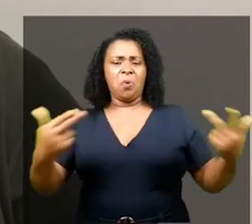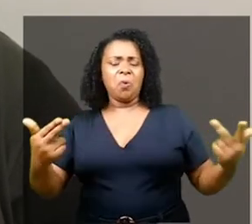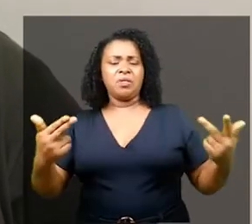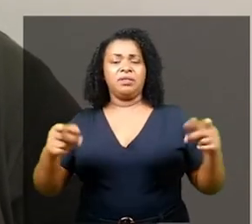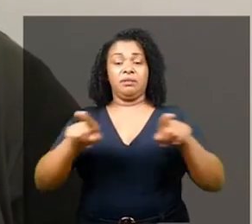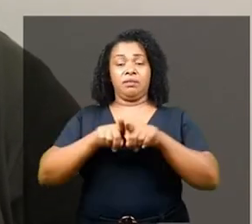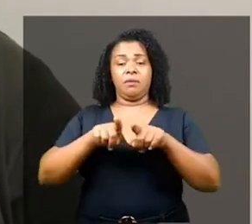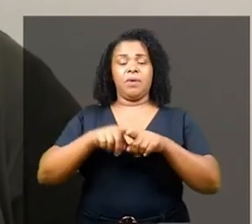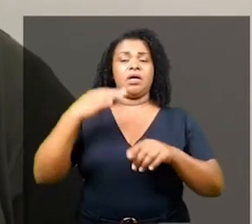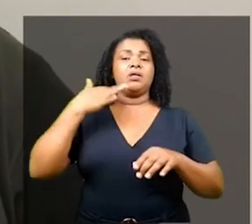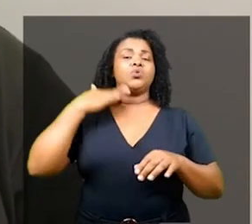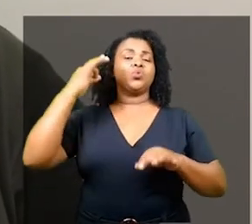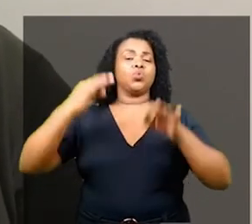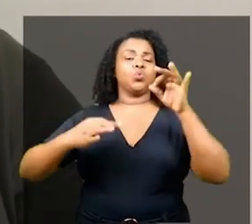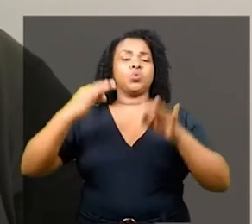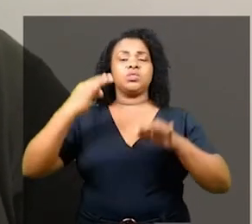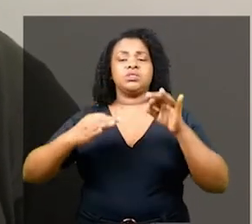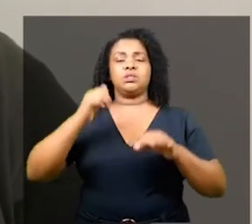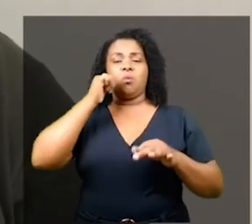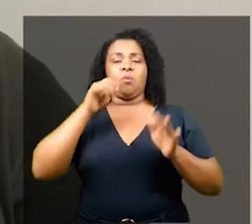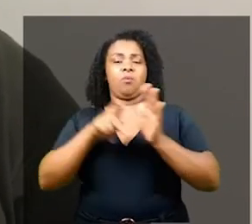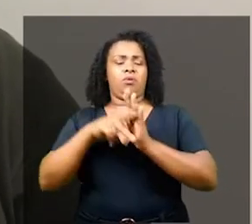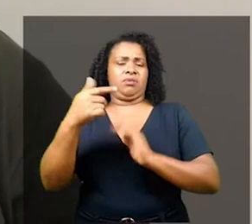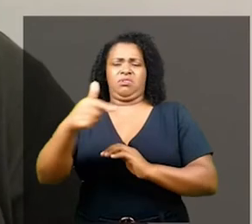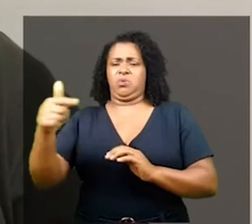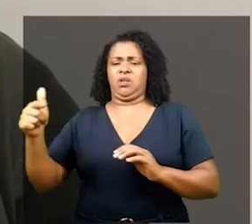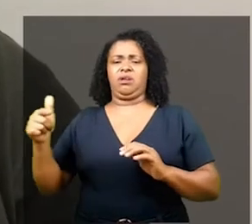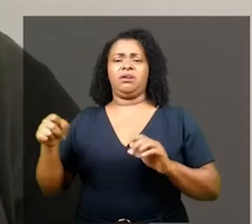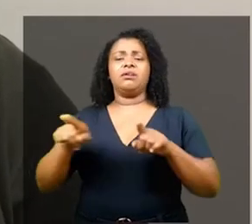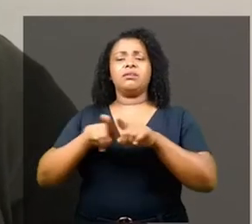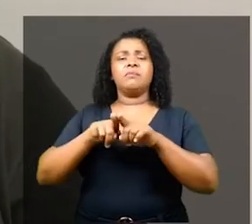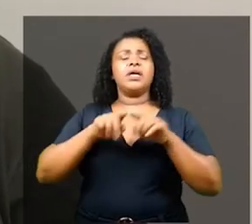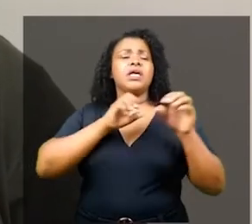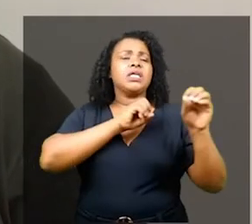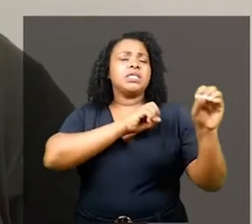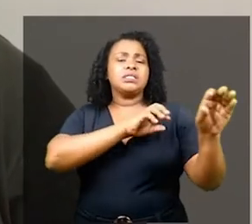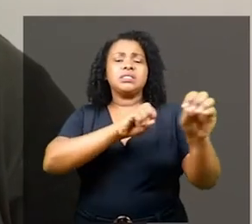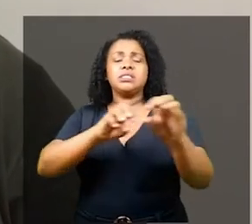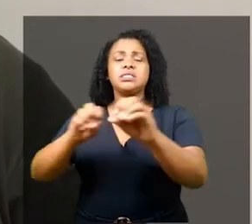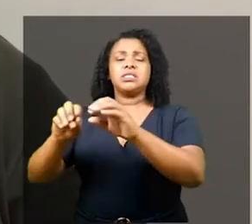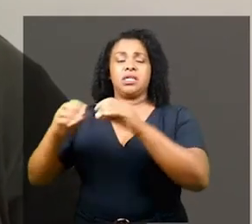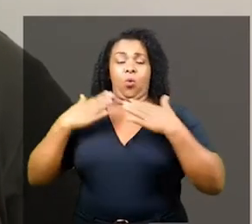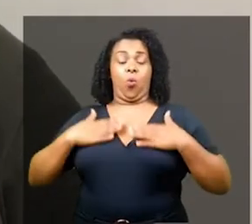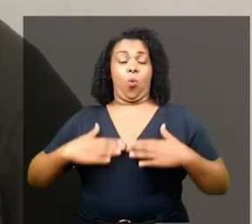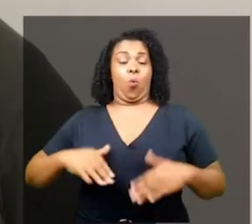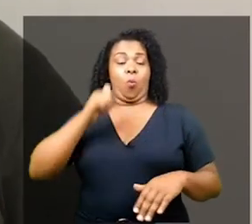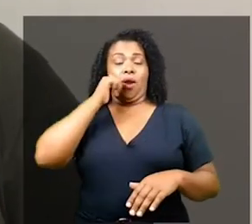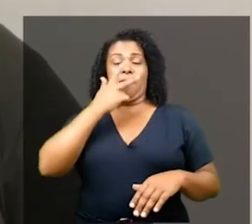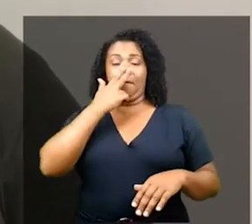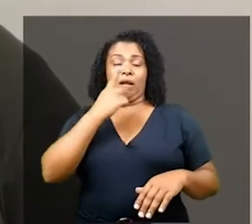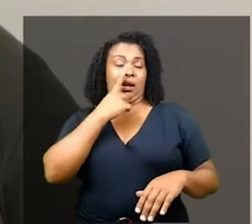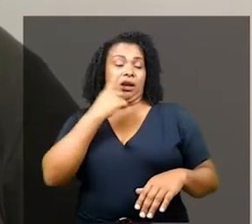que haja justiça para nós. Demonizando e ensinando repulsa aos nossos corpos e as